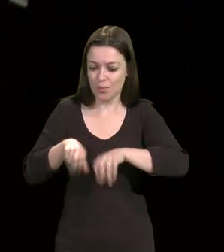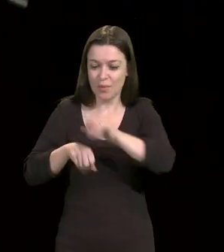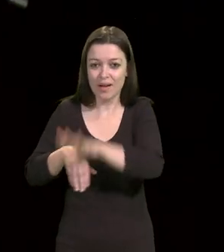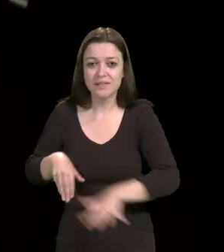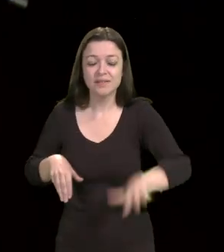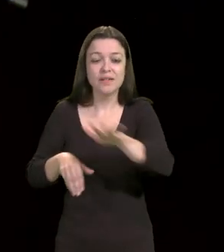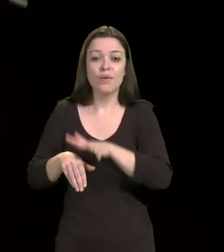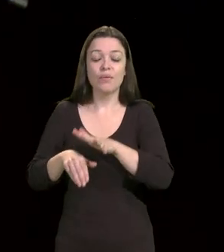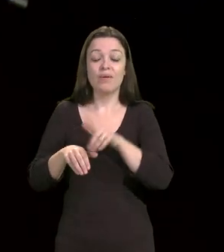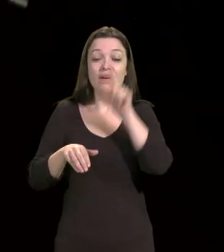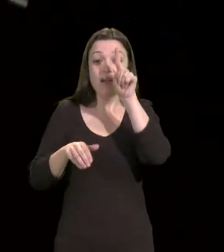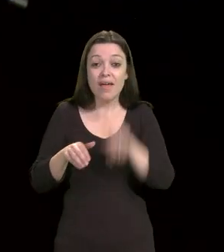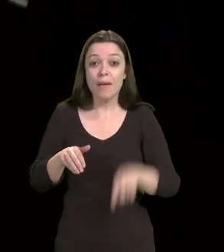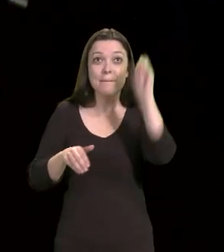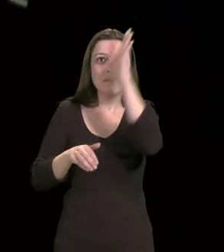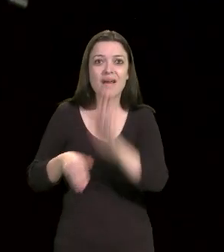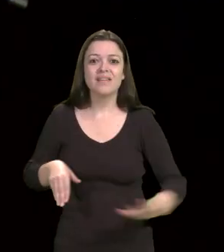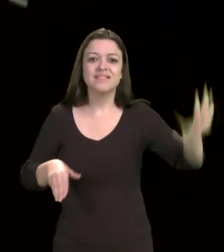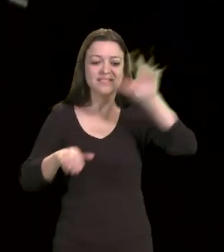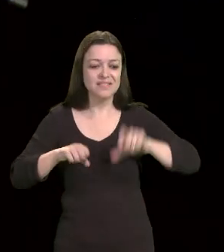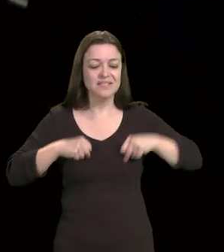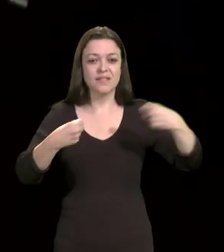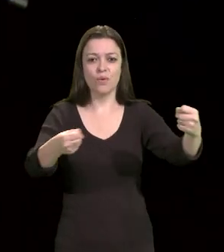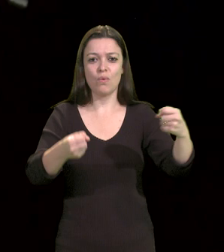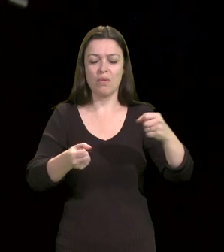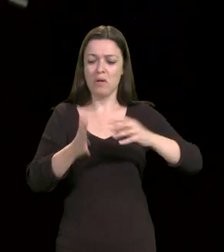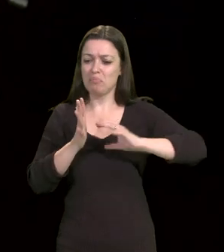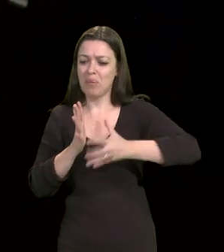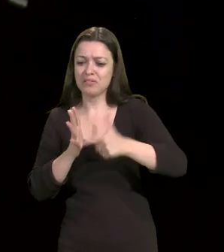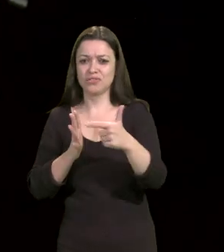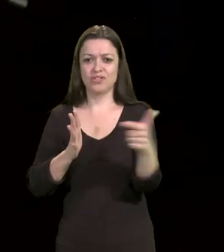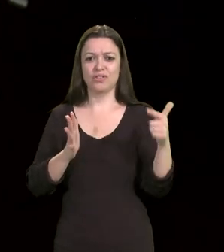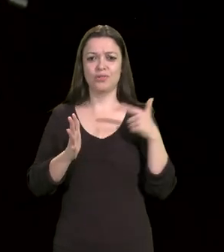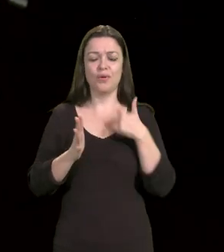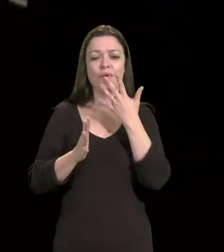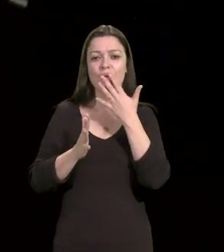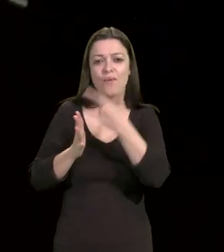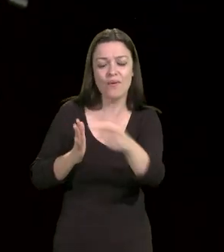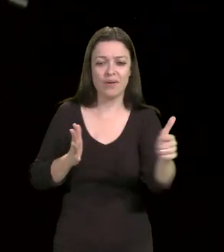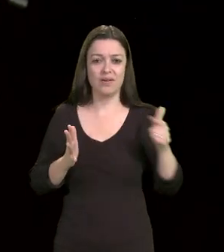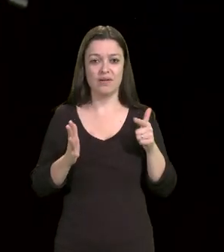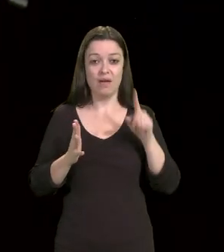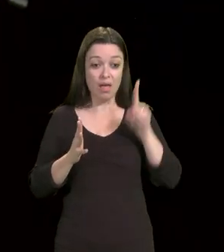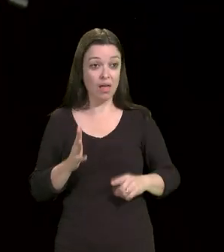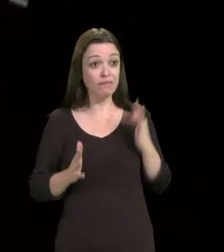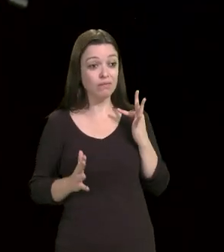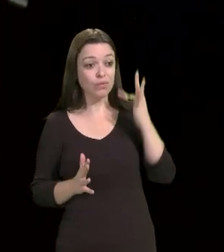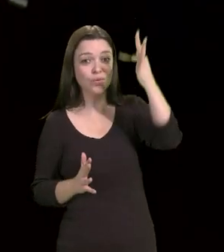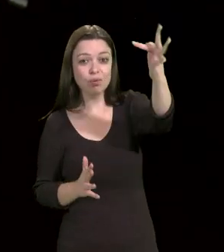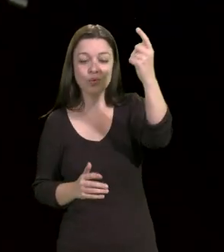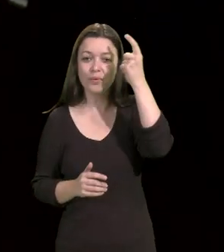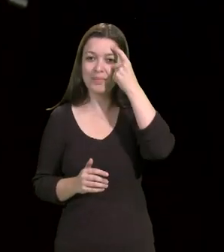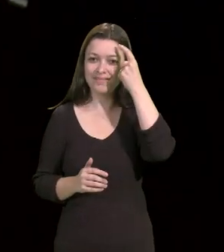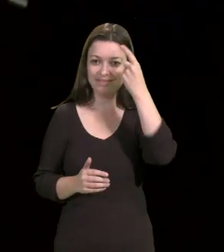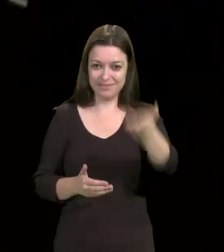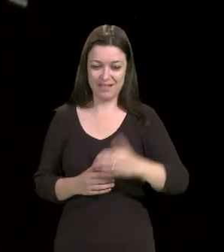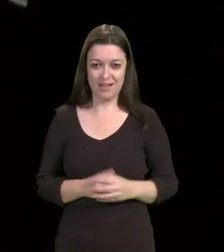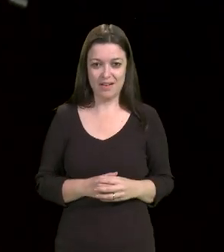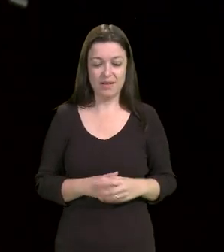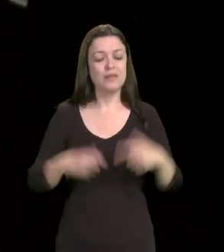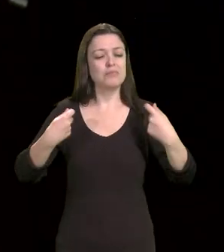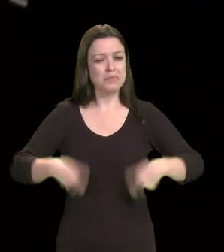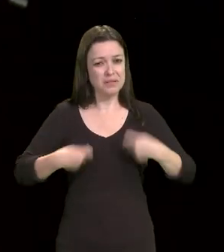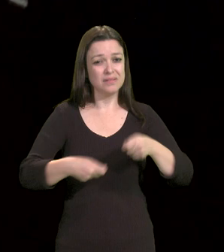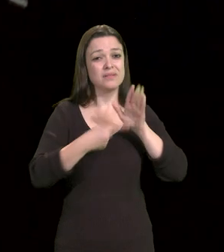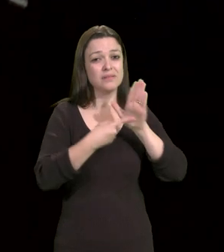sem cor, é uma causa pelo Brasil, é uma causa pelo nosso futuro. É necessário a gente demonstrar, e com